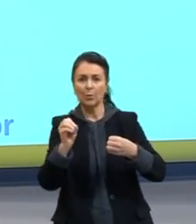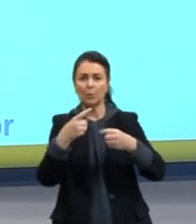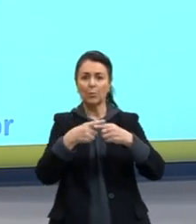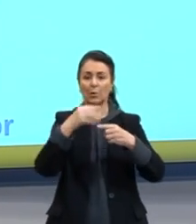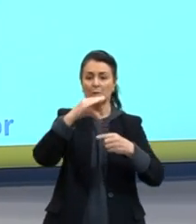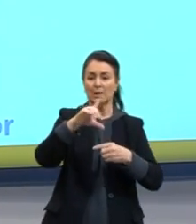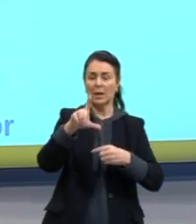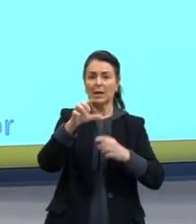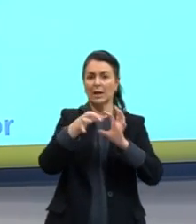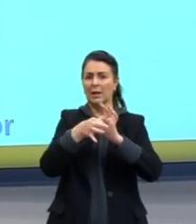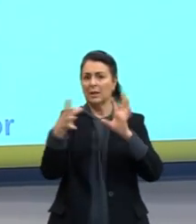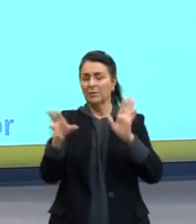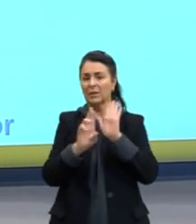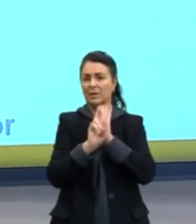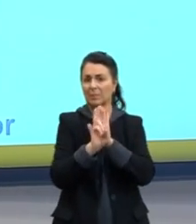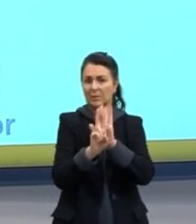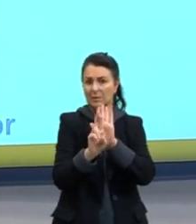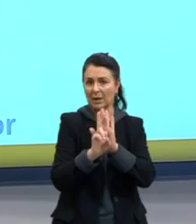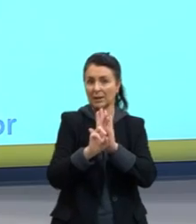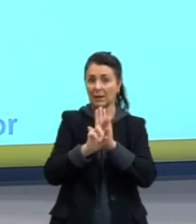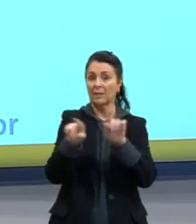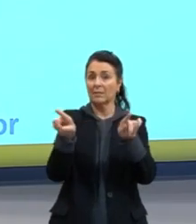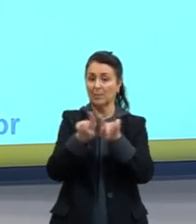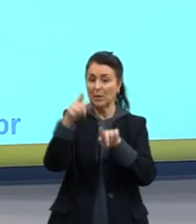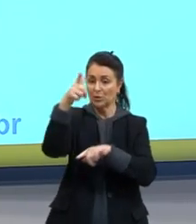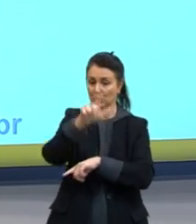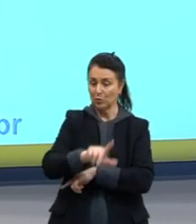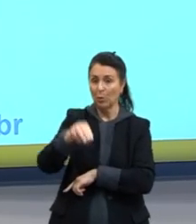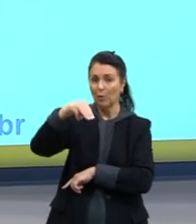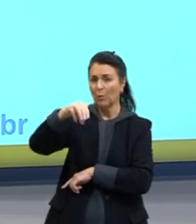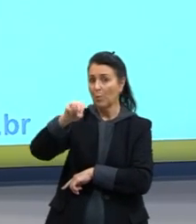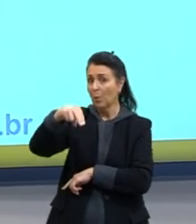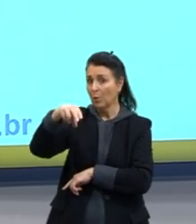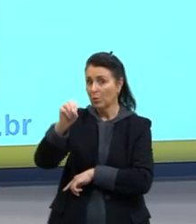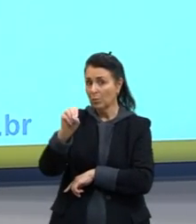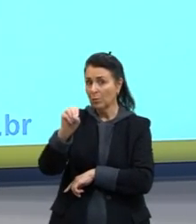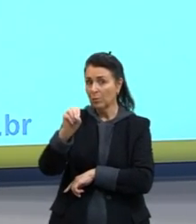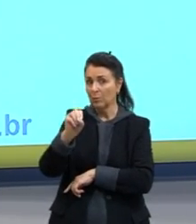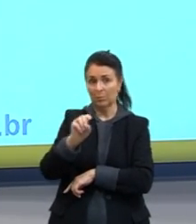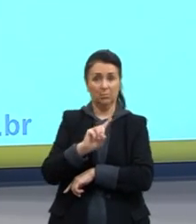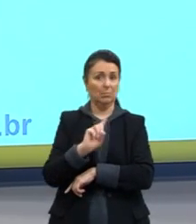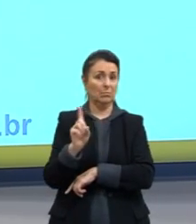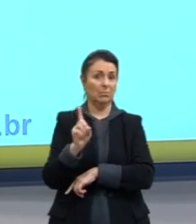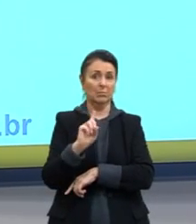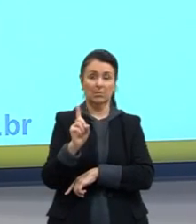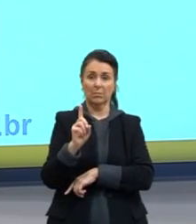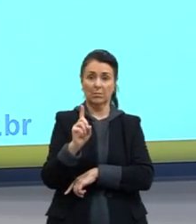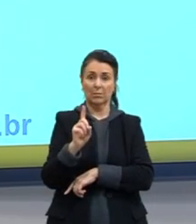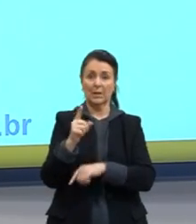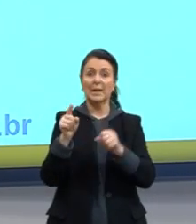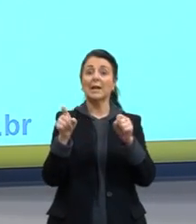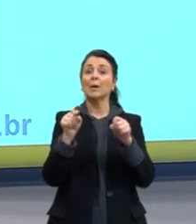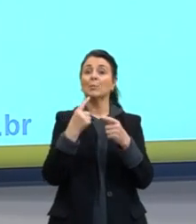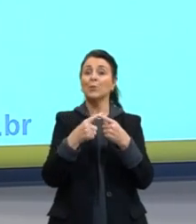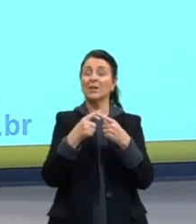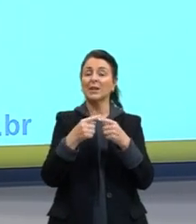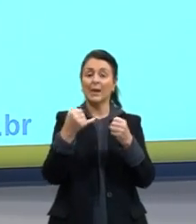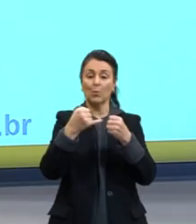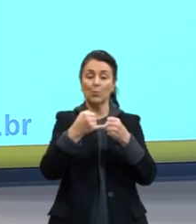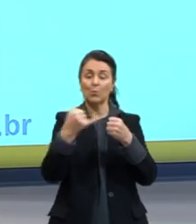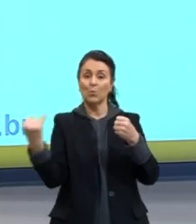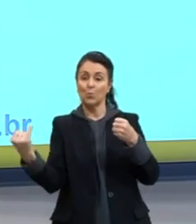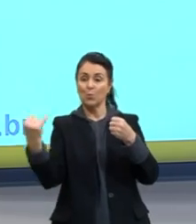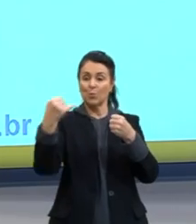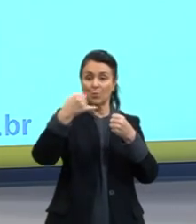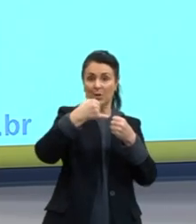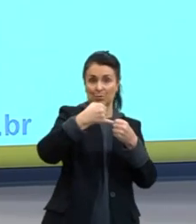representado como um ânion monovalente? De novo, não é um ânion monovalente, ele é um cátion divalente, então essa aqui